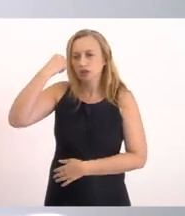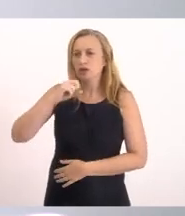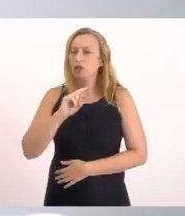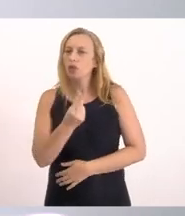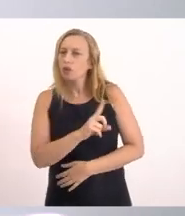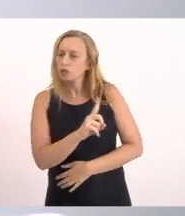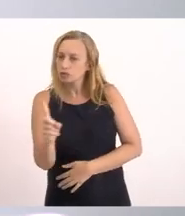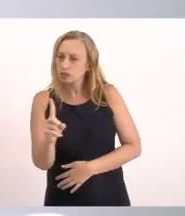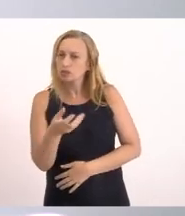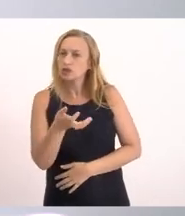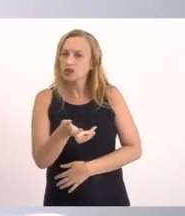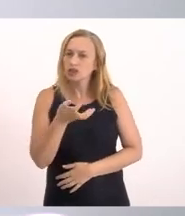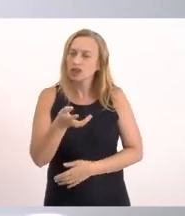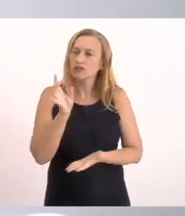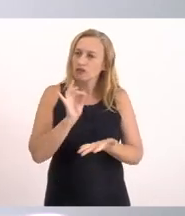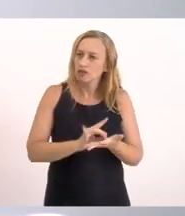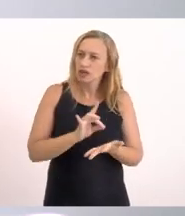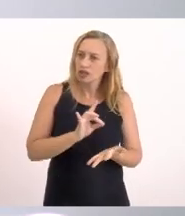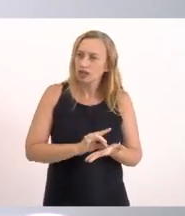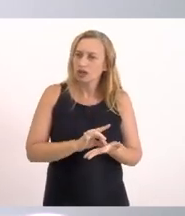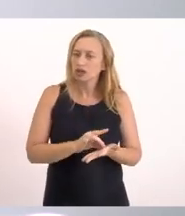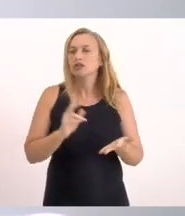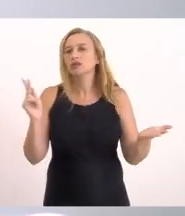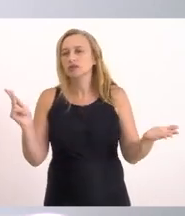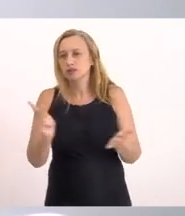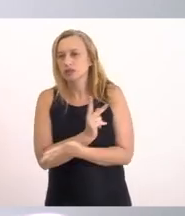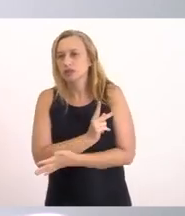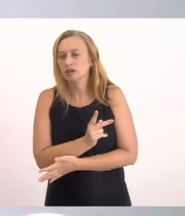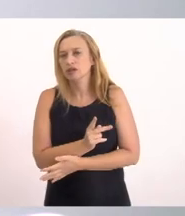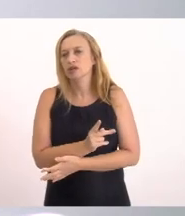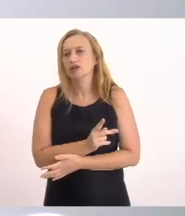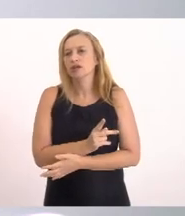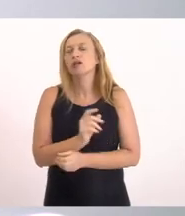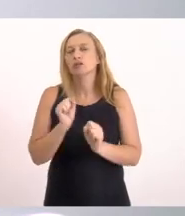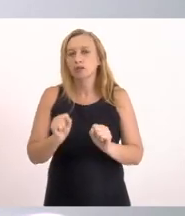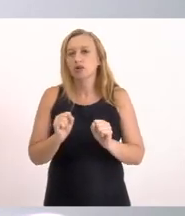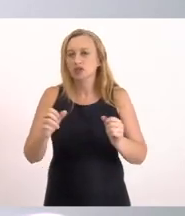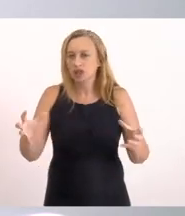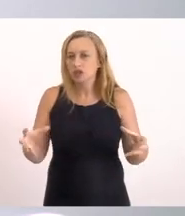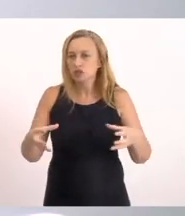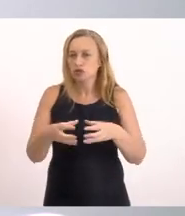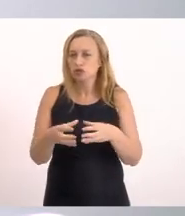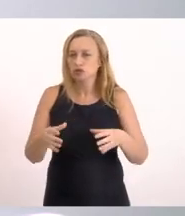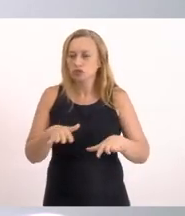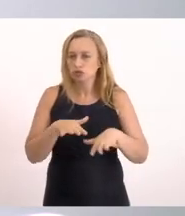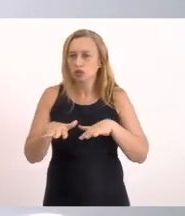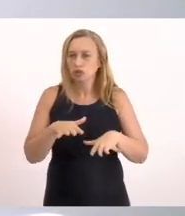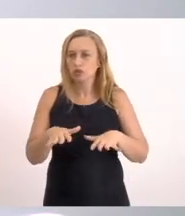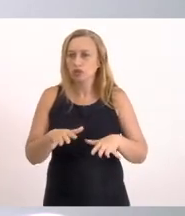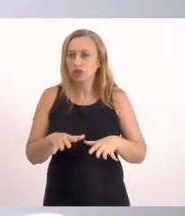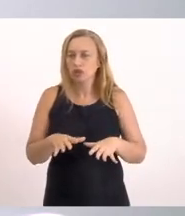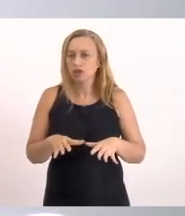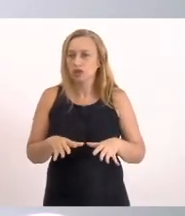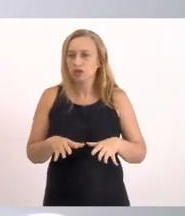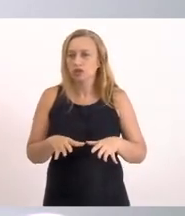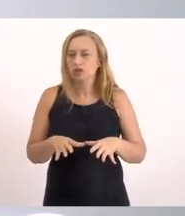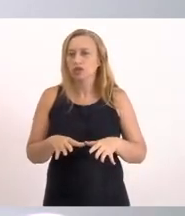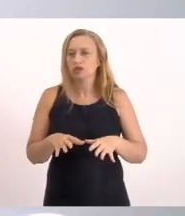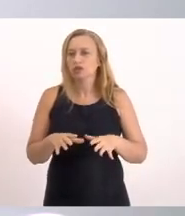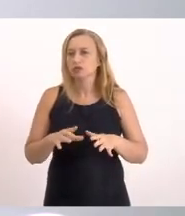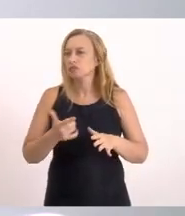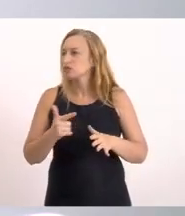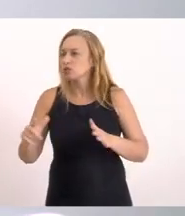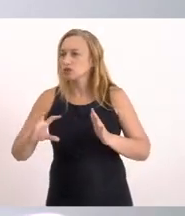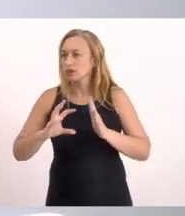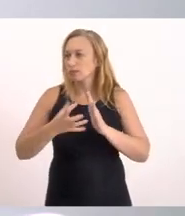não Saquarimense Que querem realmente Que isso aconteça Que possa vir Se juntar ao movimento Pois o movimento Ele é apartidário Não